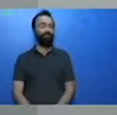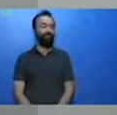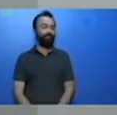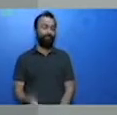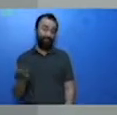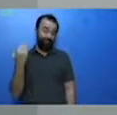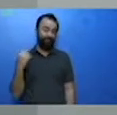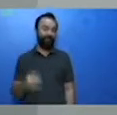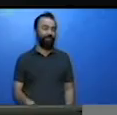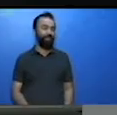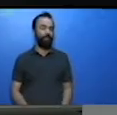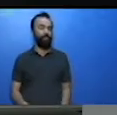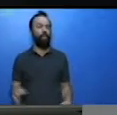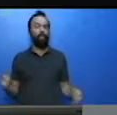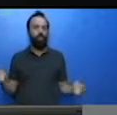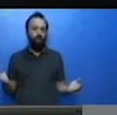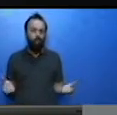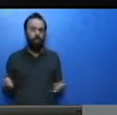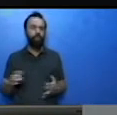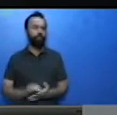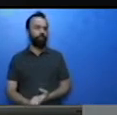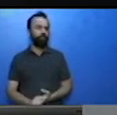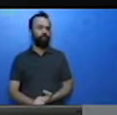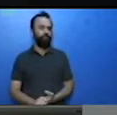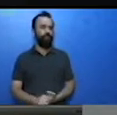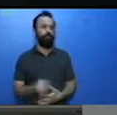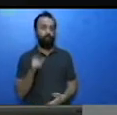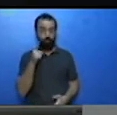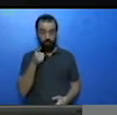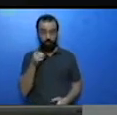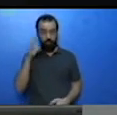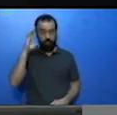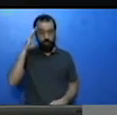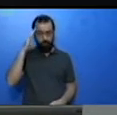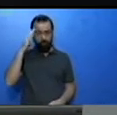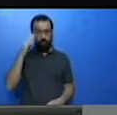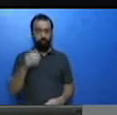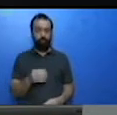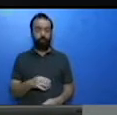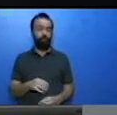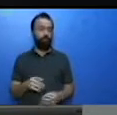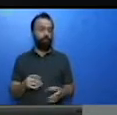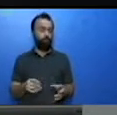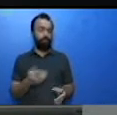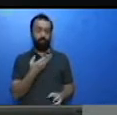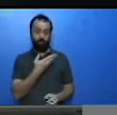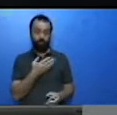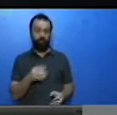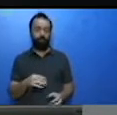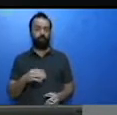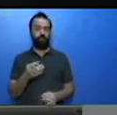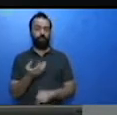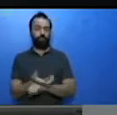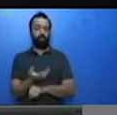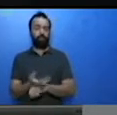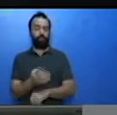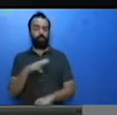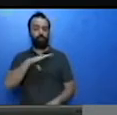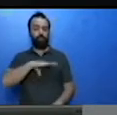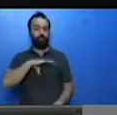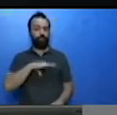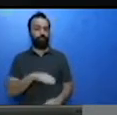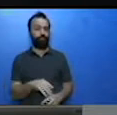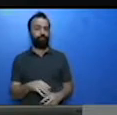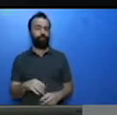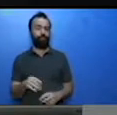Essa semana, durante a aula, vocês aprenderam em língua portuguesa na unidade 9, páginas